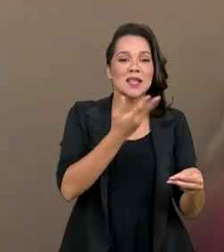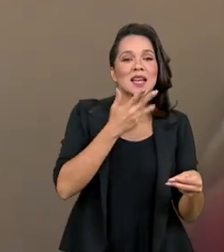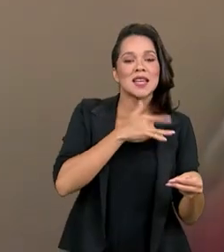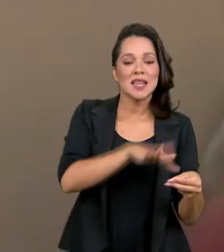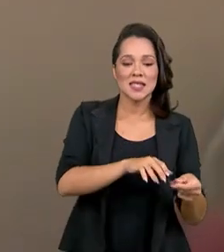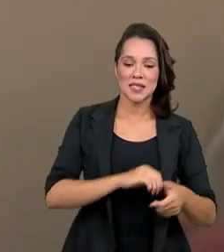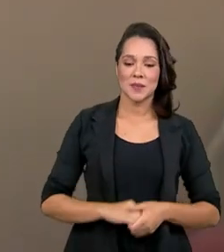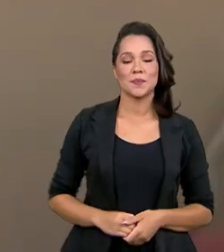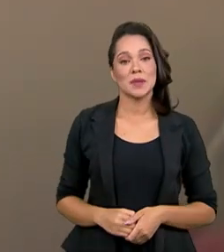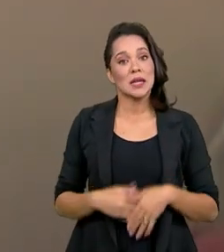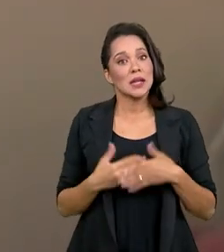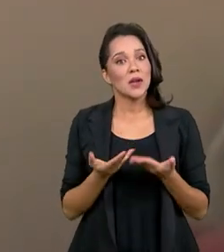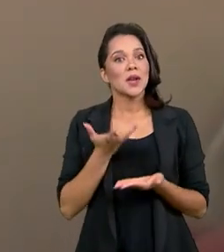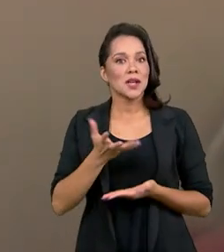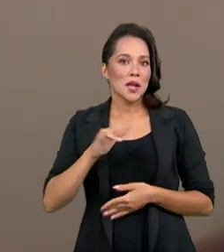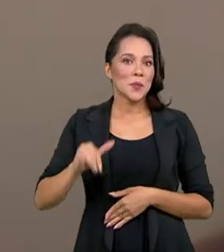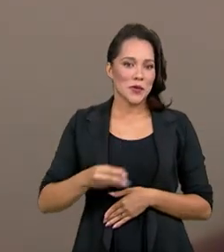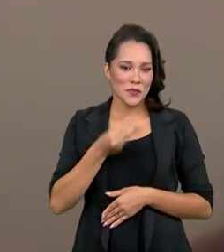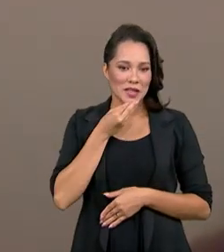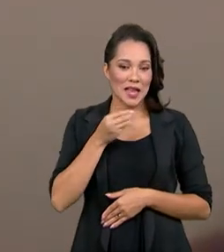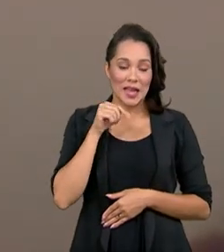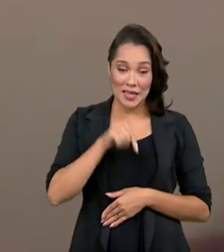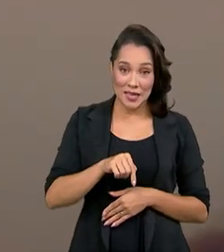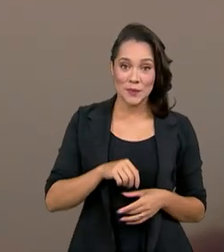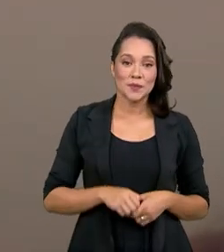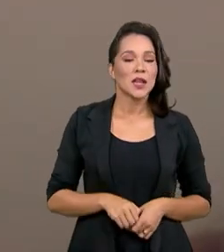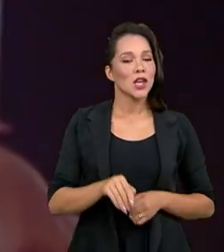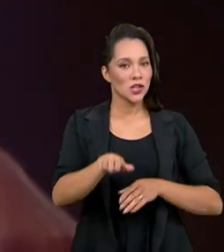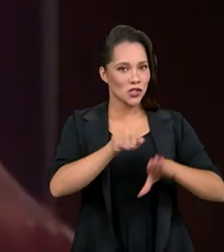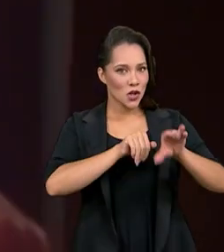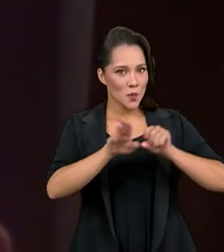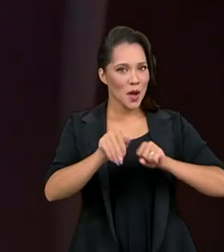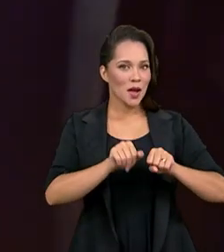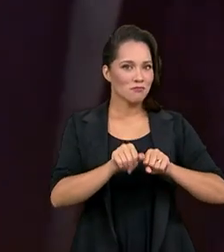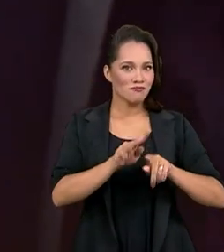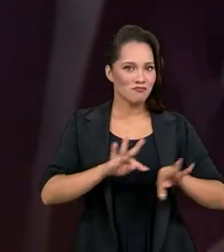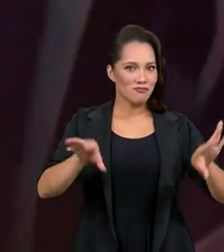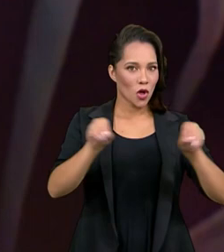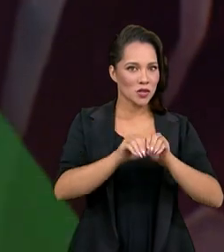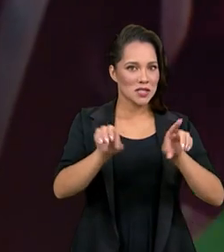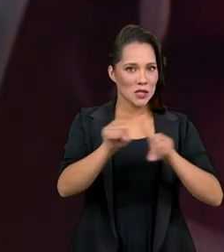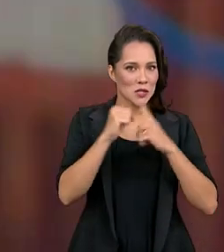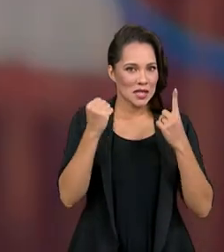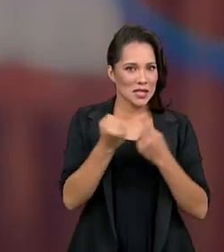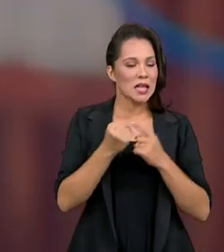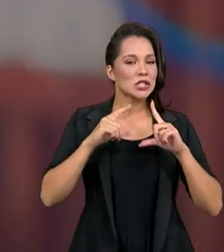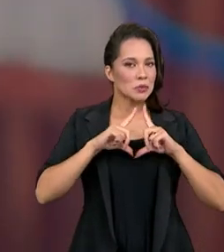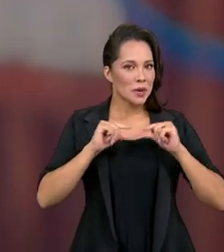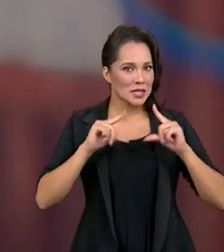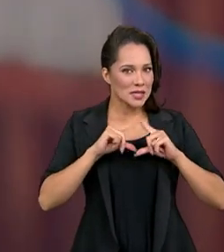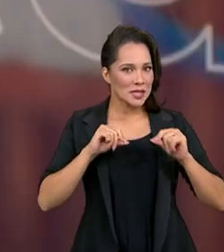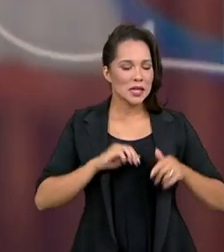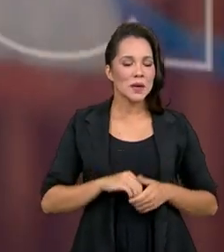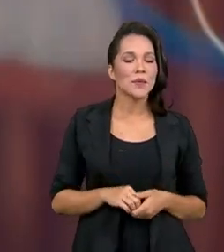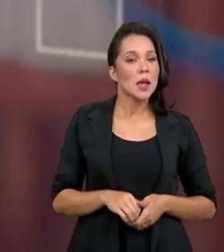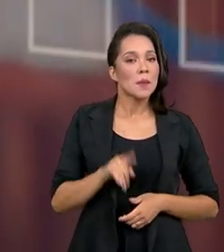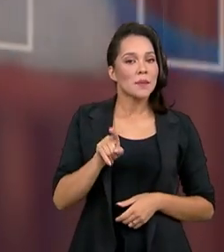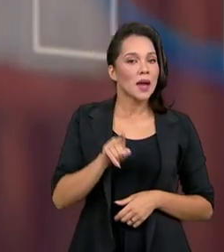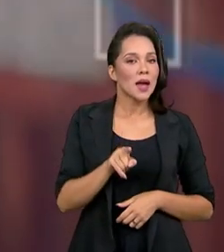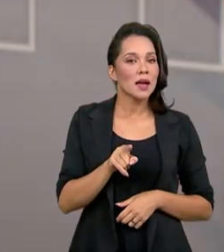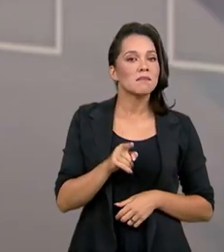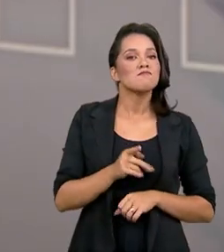criança. Inclusive, eu queria aproveitar e chamar as organizações da Sociedade Civil de Brasília para